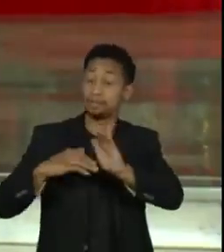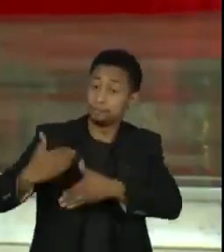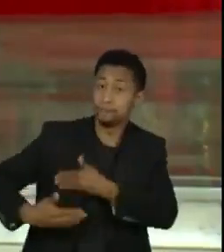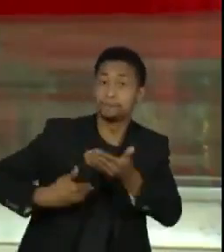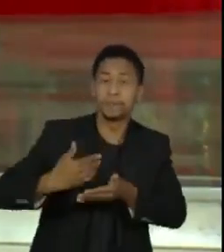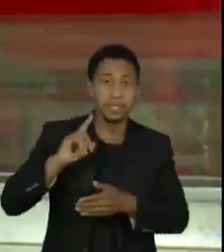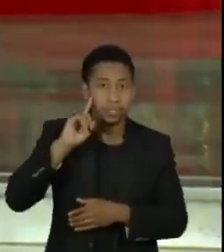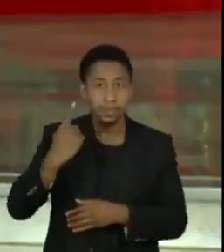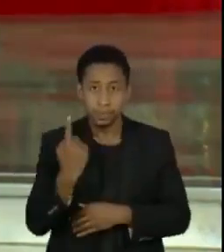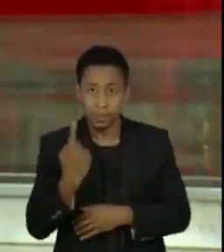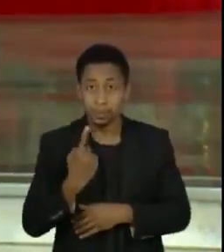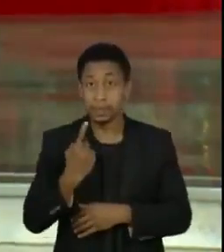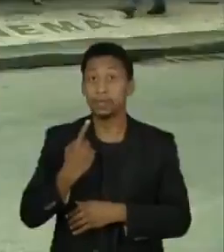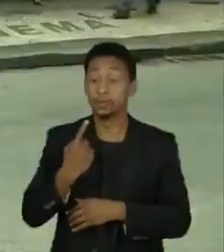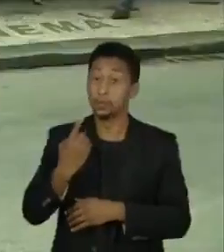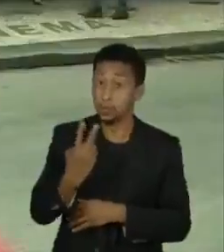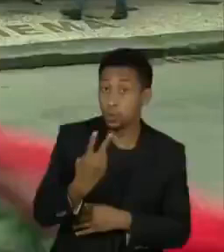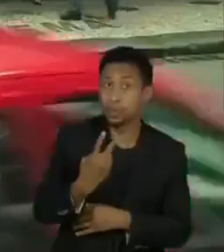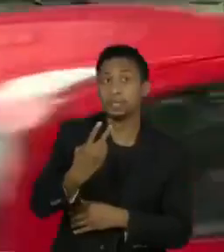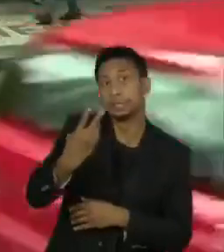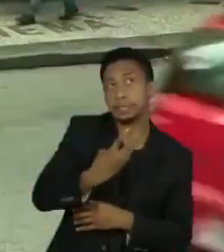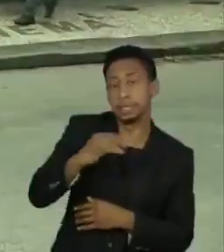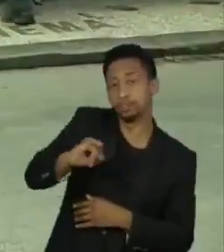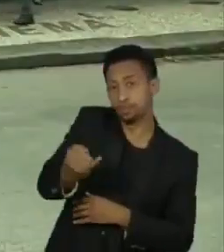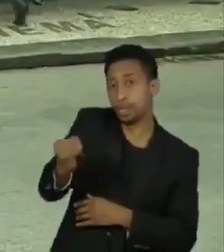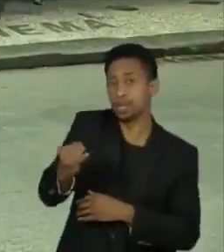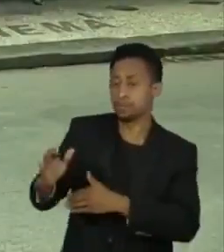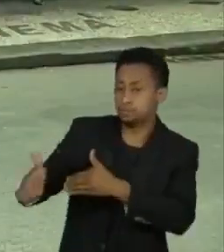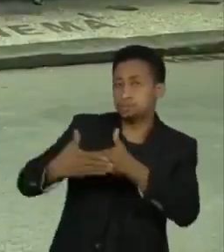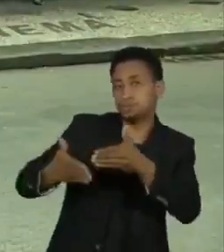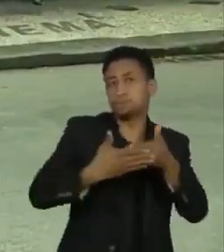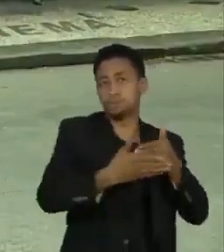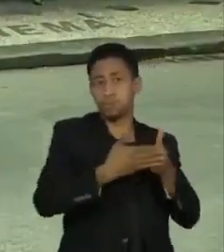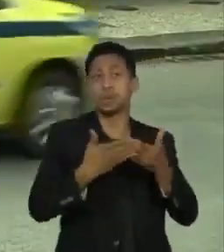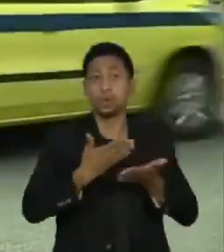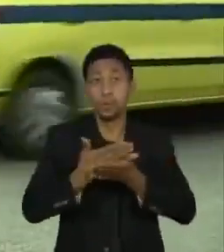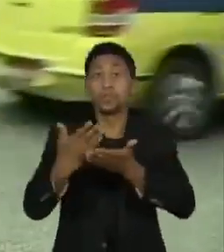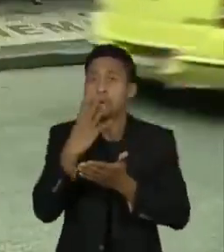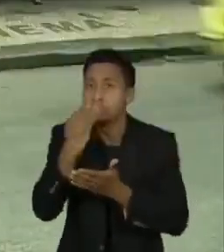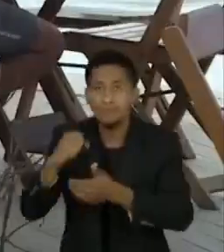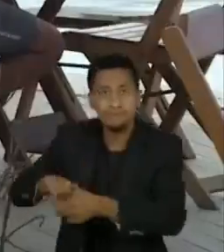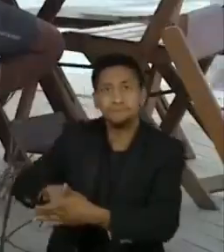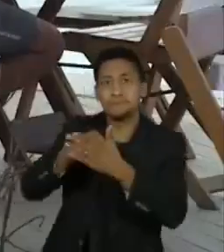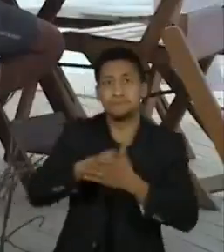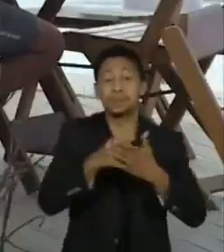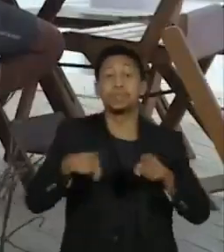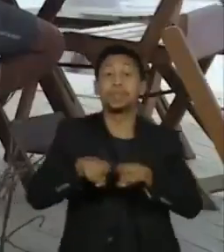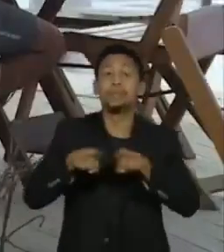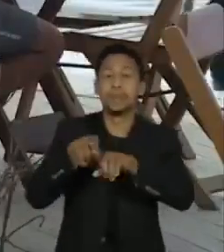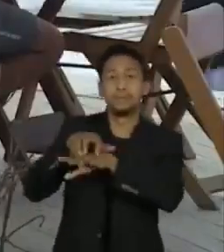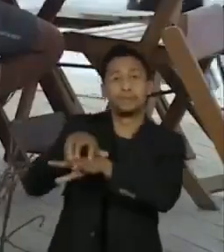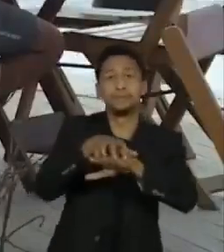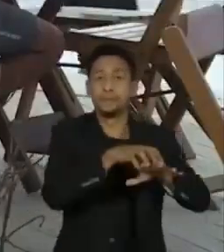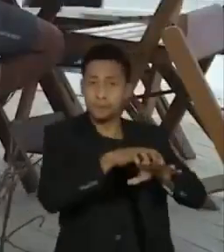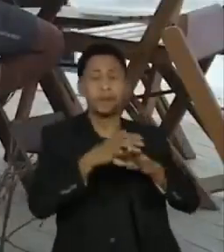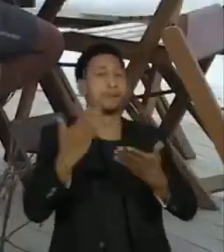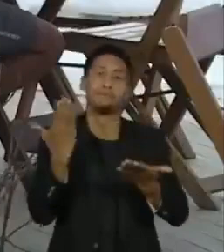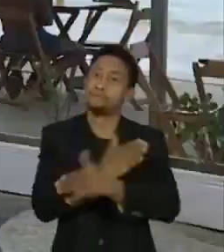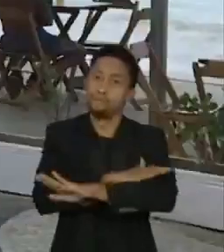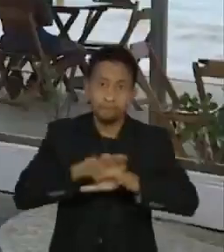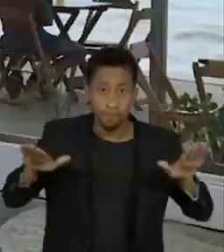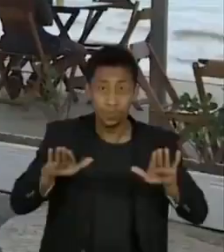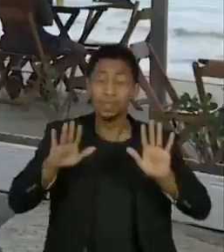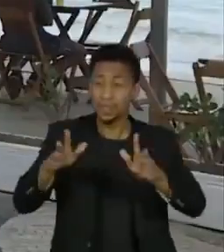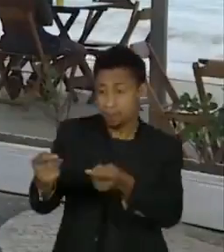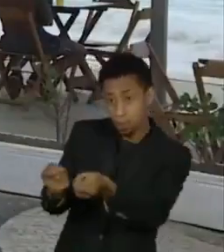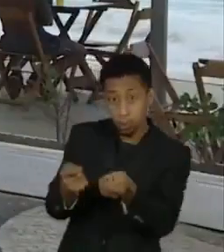dias 1º, 2º 3º de janeiro. No Rio de Janeiro, começou o bloqueio de vans e ônibus fretados. Com a medida, a Prefeitura quer controlar o